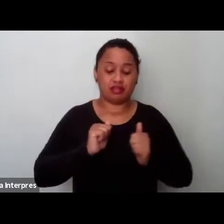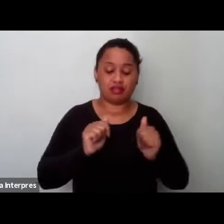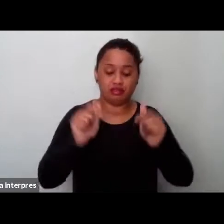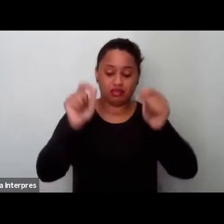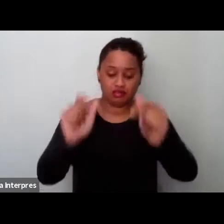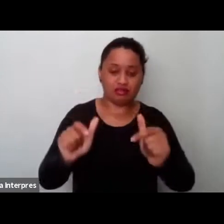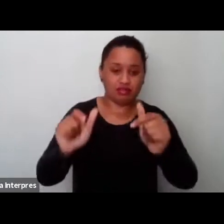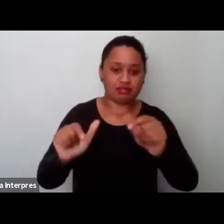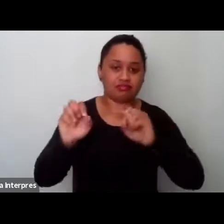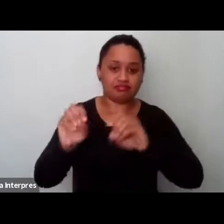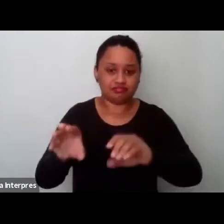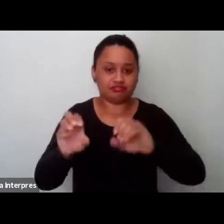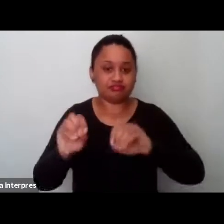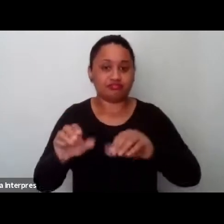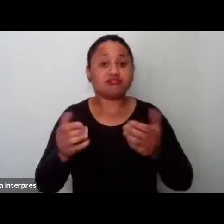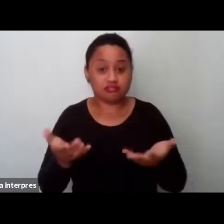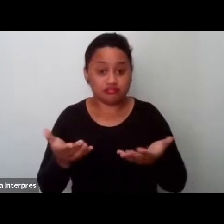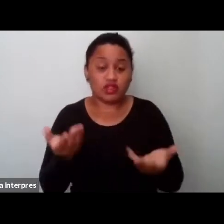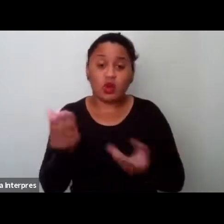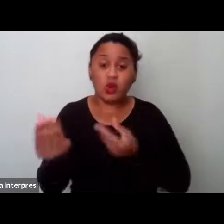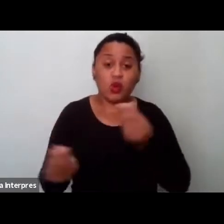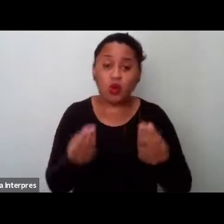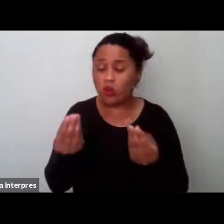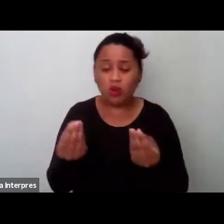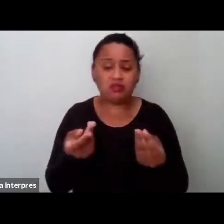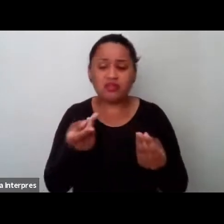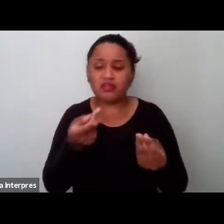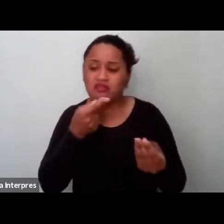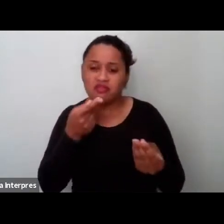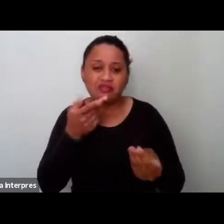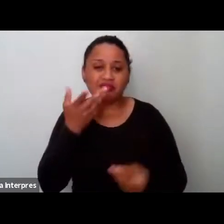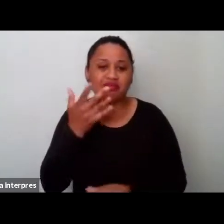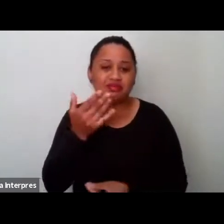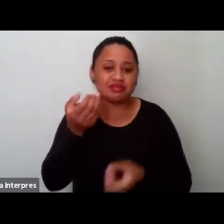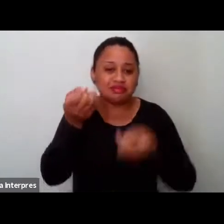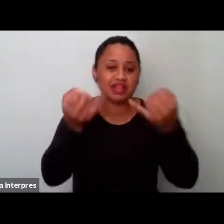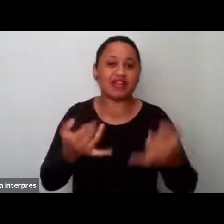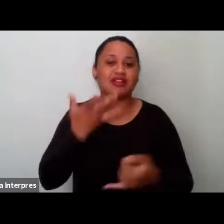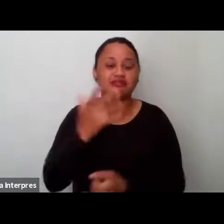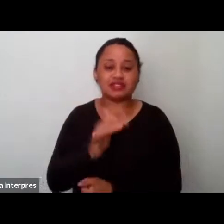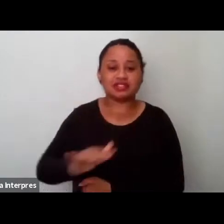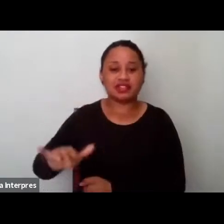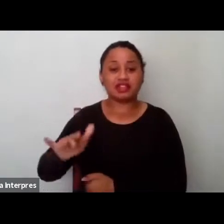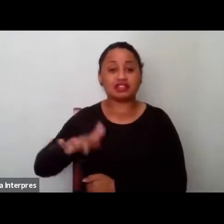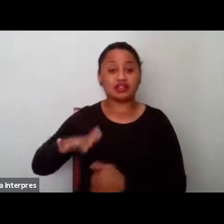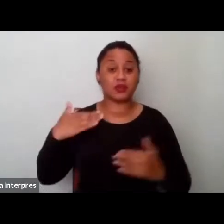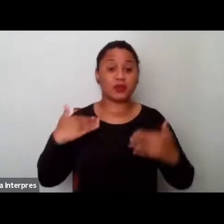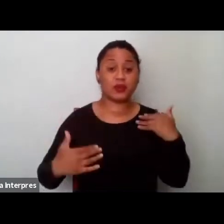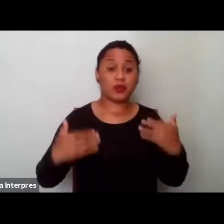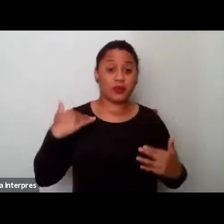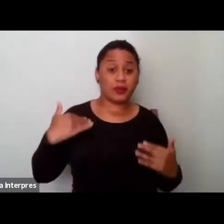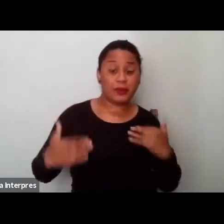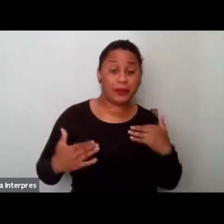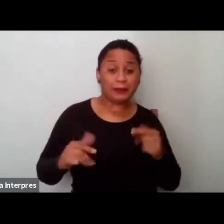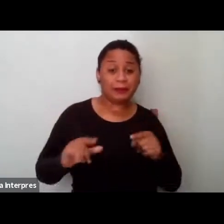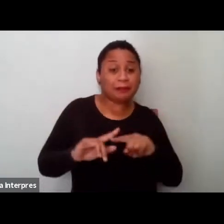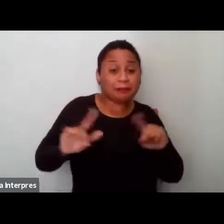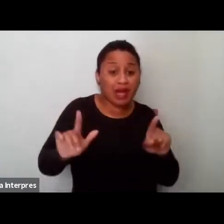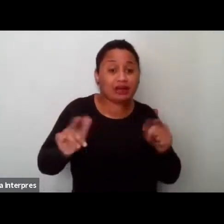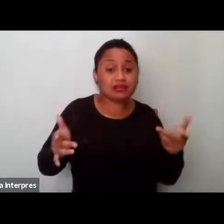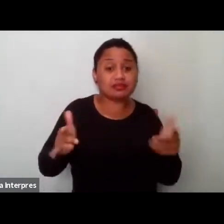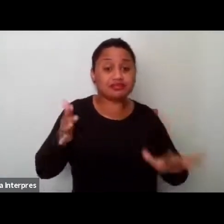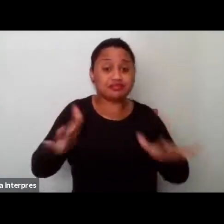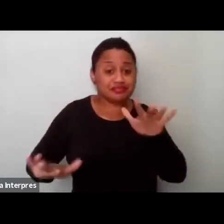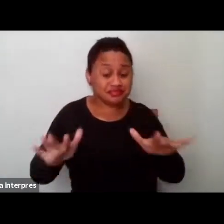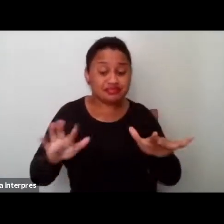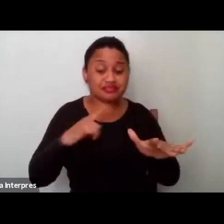abordar com as crianças a questão do corpo, sendo que, muitas vezes, há uma